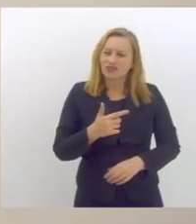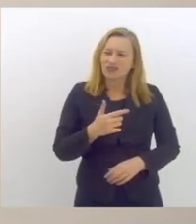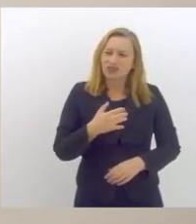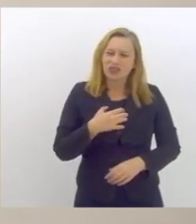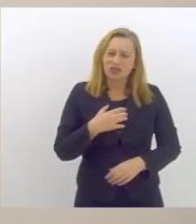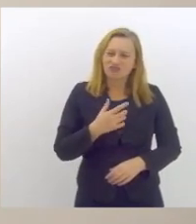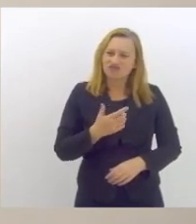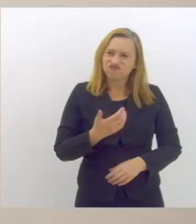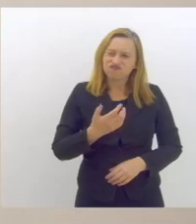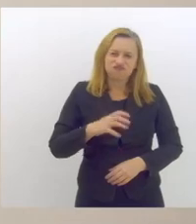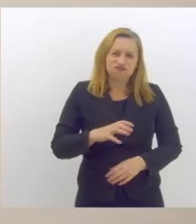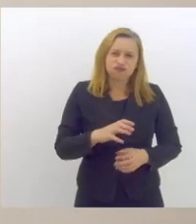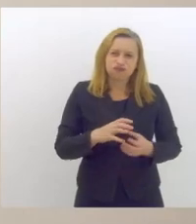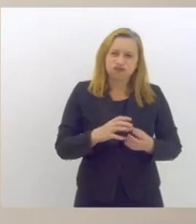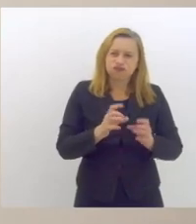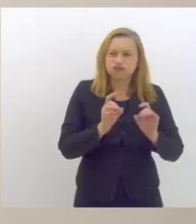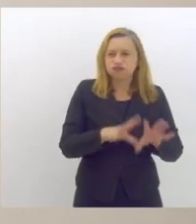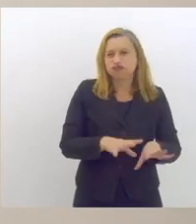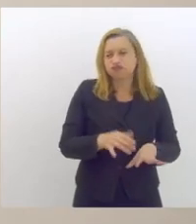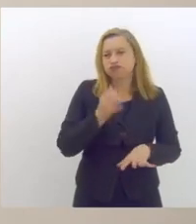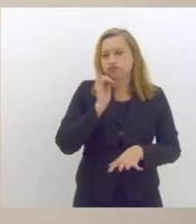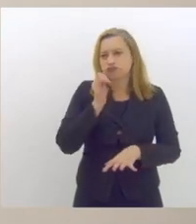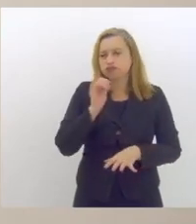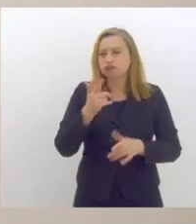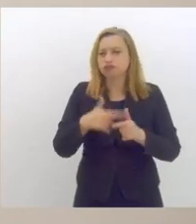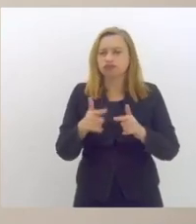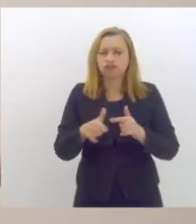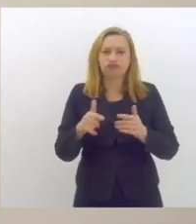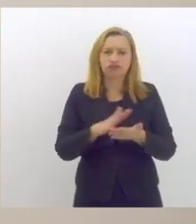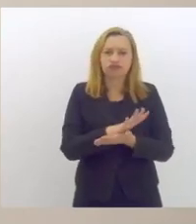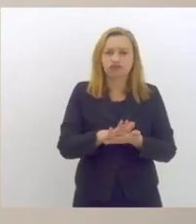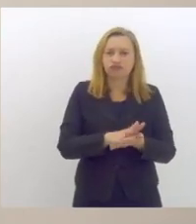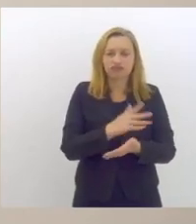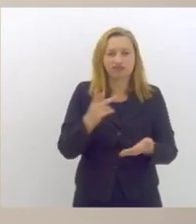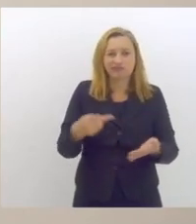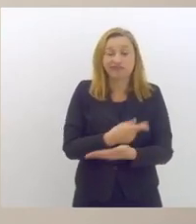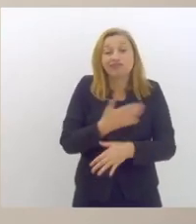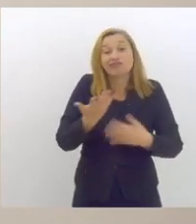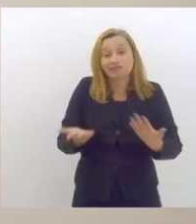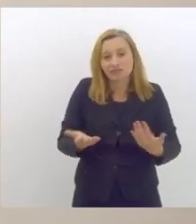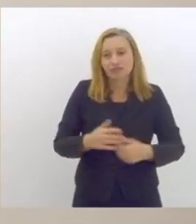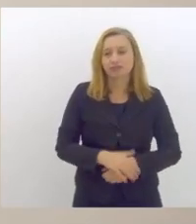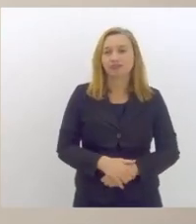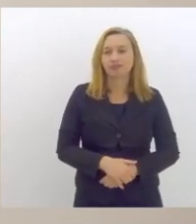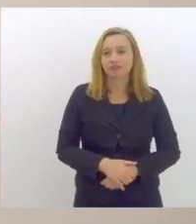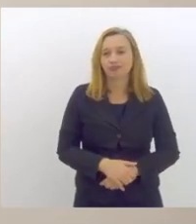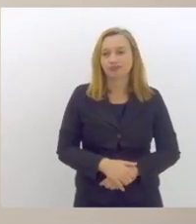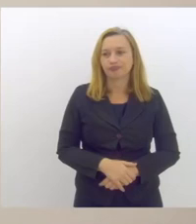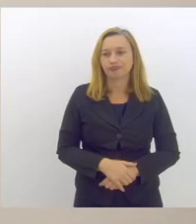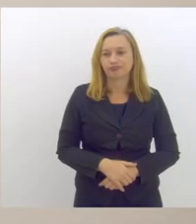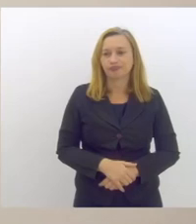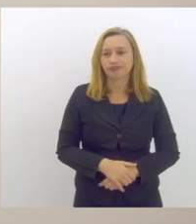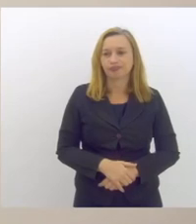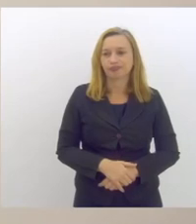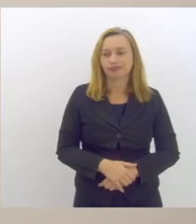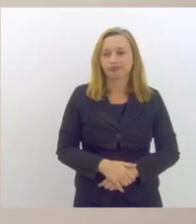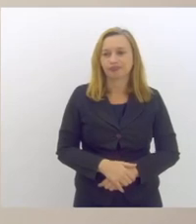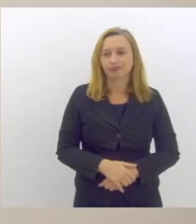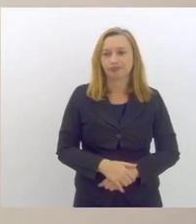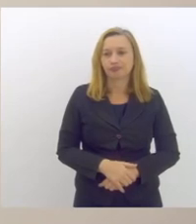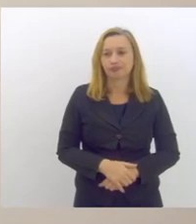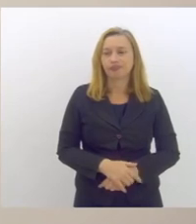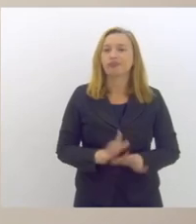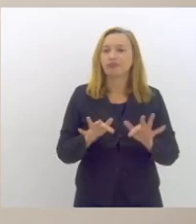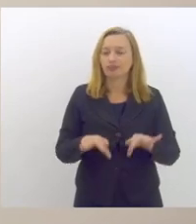lá e relatarem o problema nada acontece e é isso e aí vou